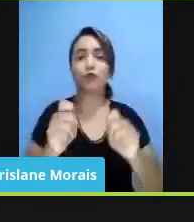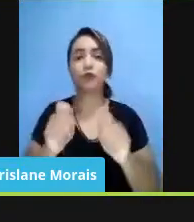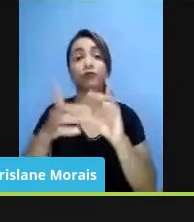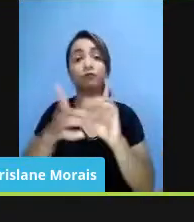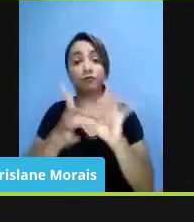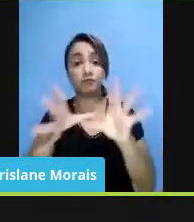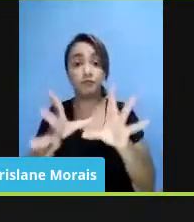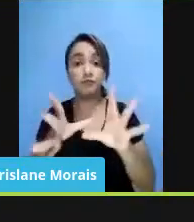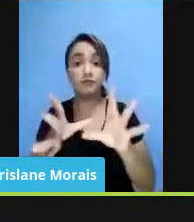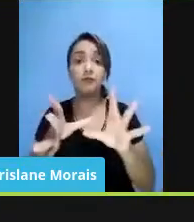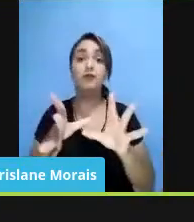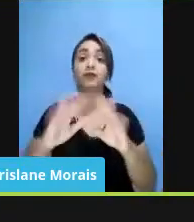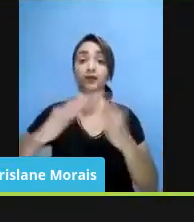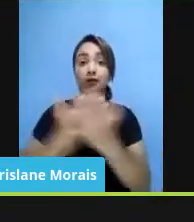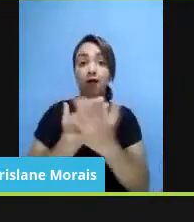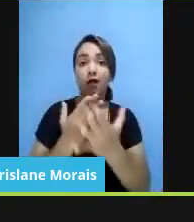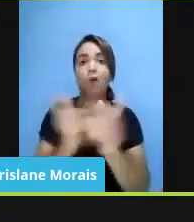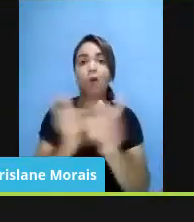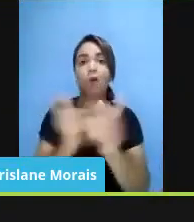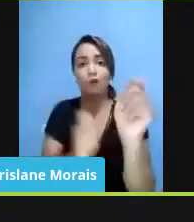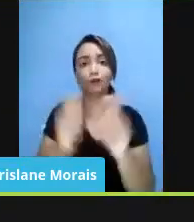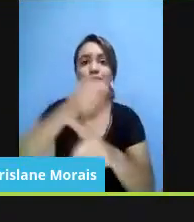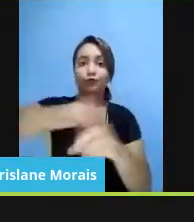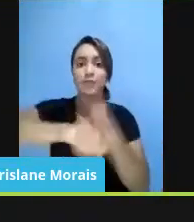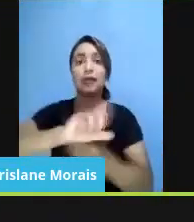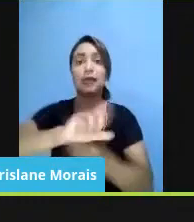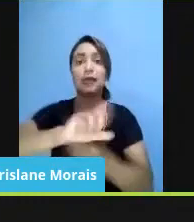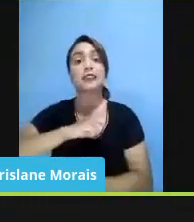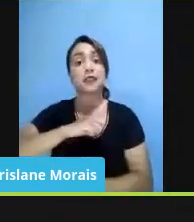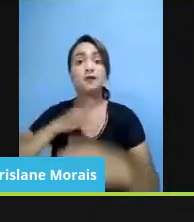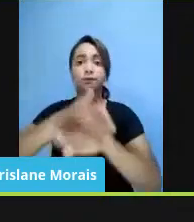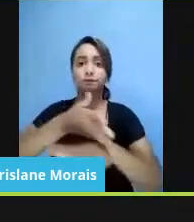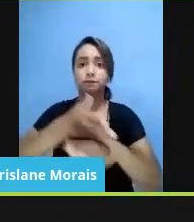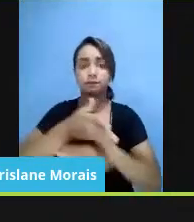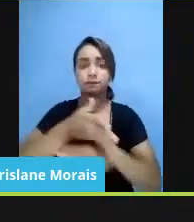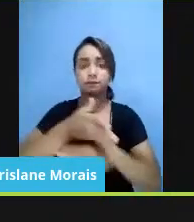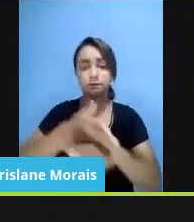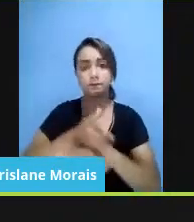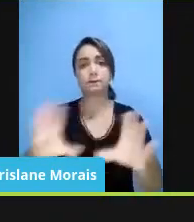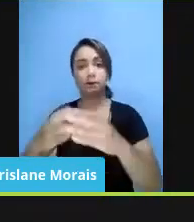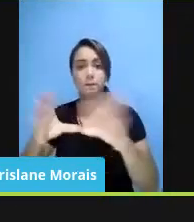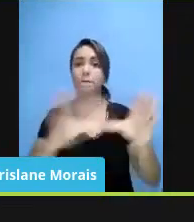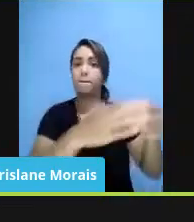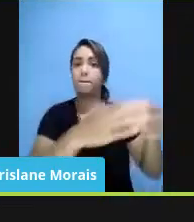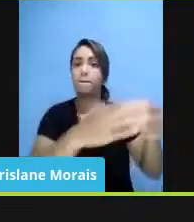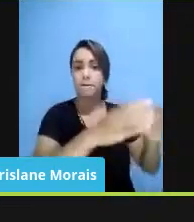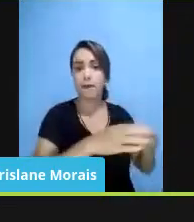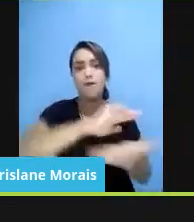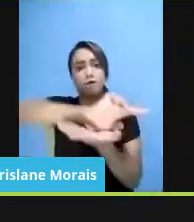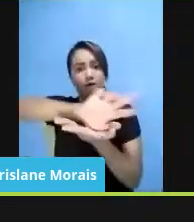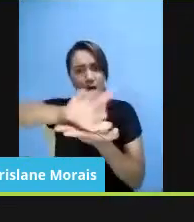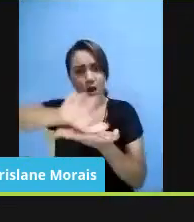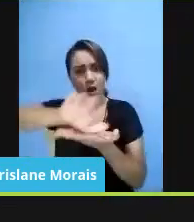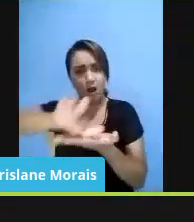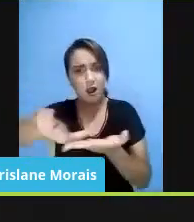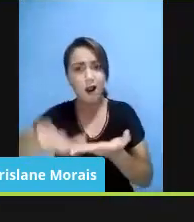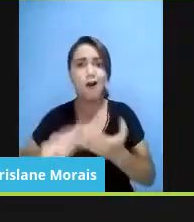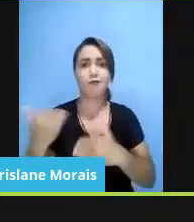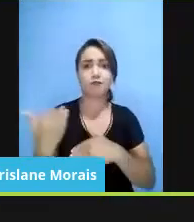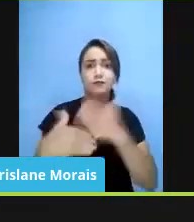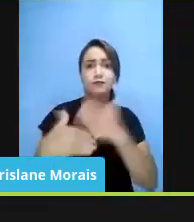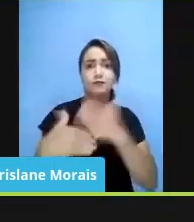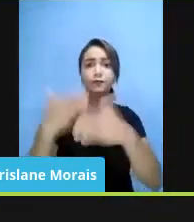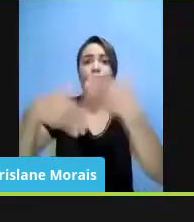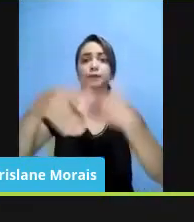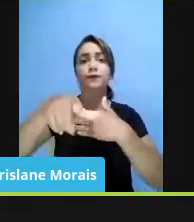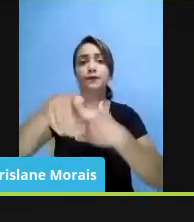escola, controle social. Então, há participação de segmentos variados no processo de eleição